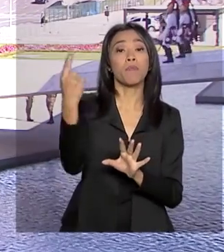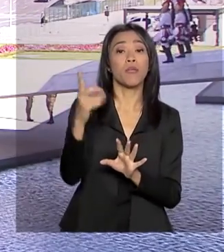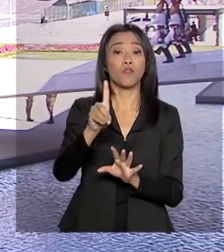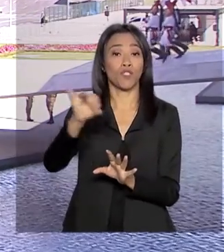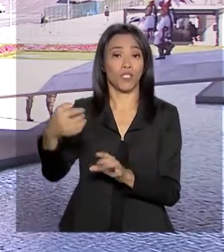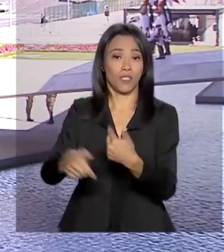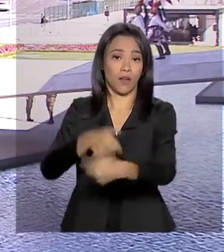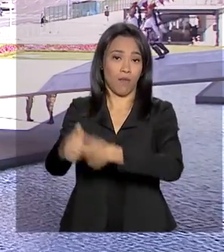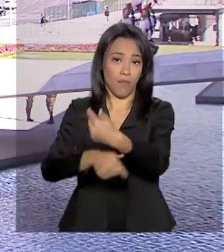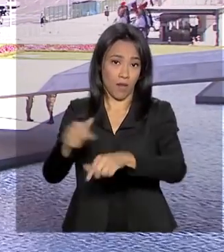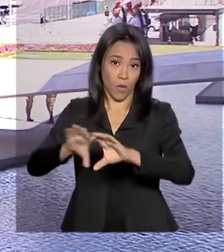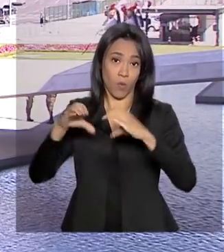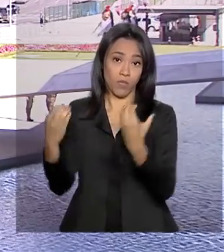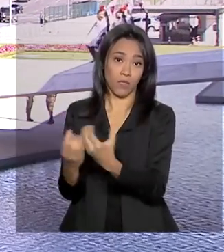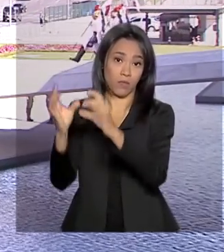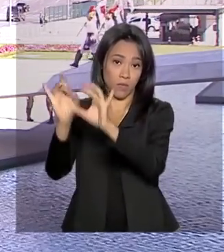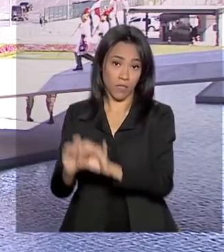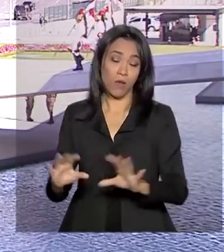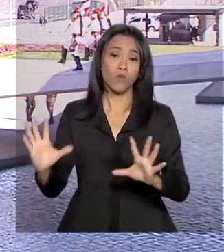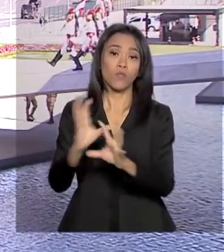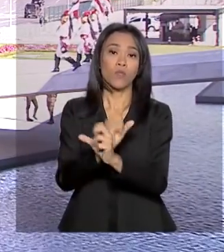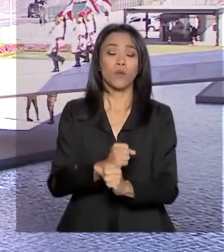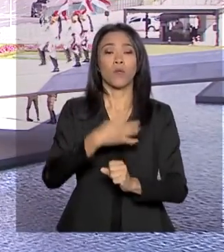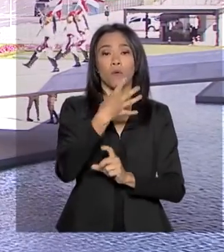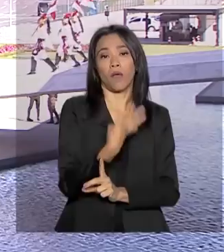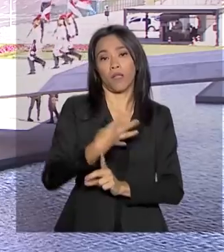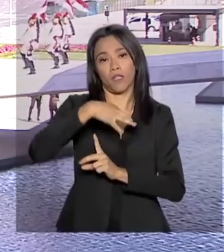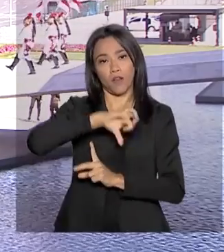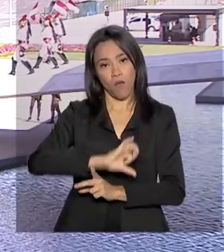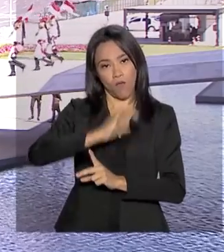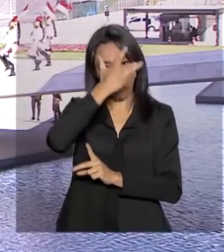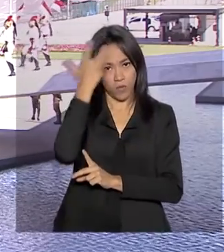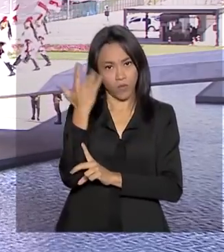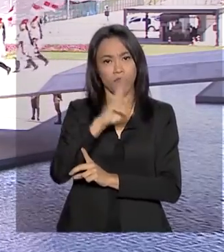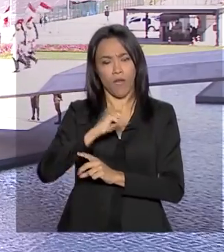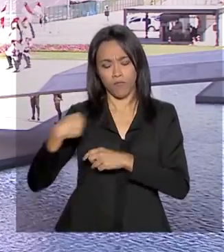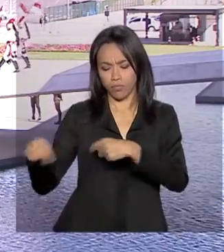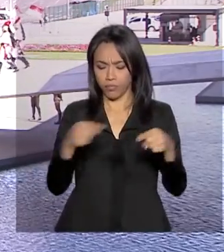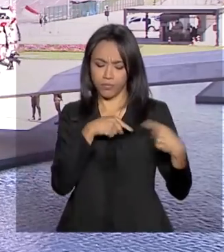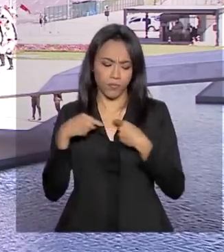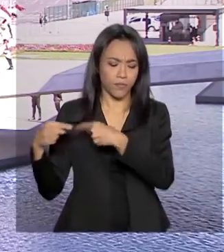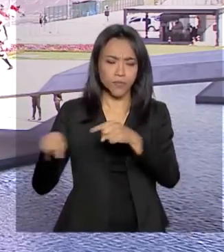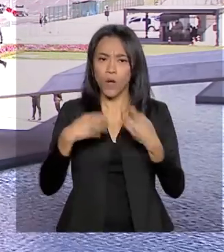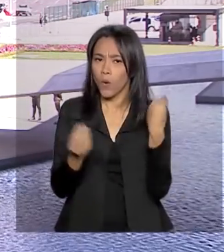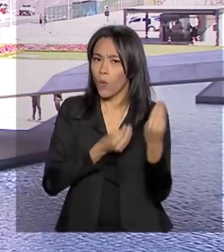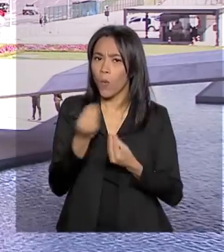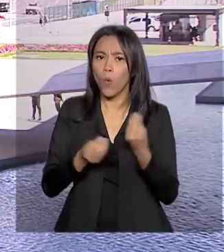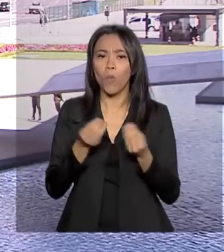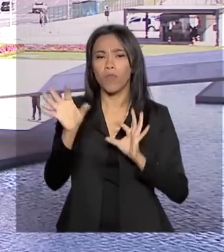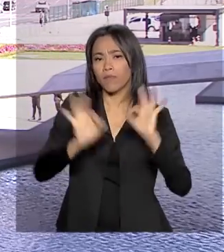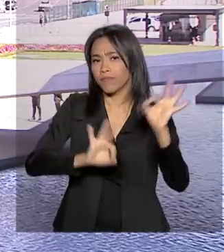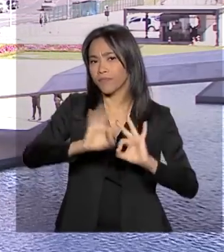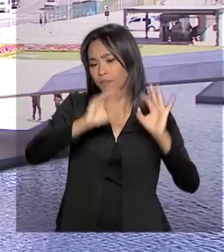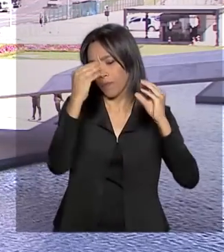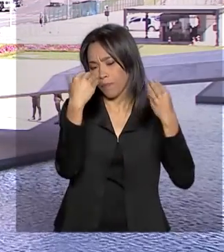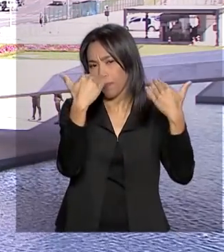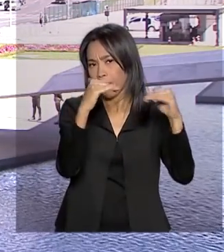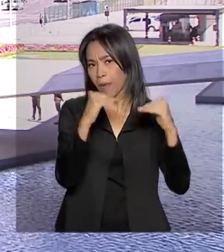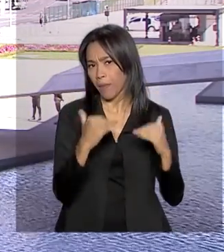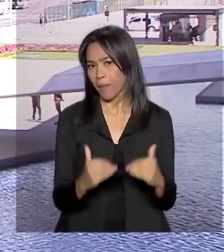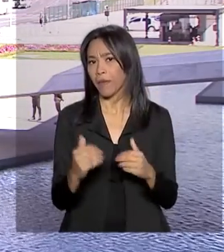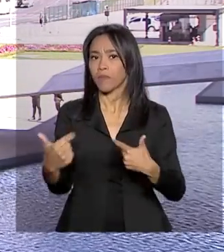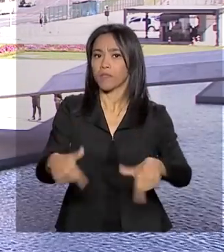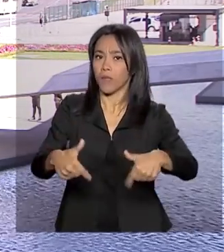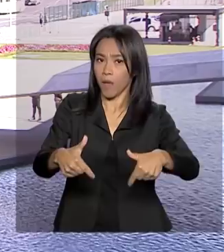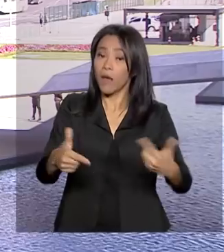Previdência. Os 49 membros do colegiado vão começar a discutir, então, o plano de trabalho do relator, o deputado Samuel Moreira, e